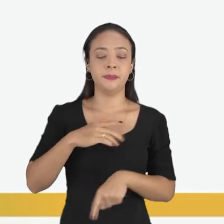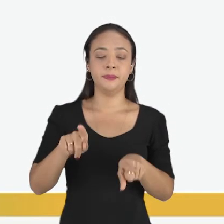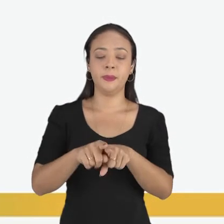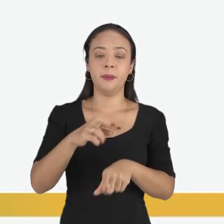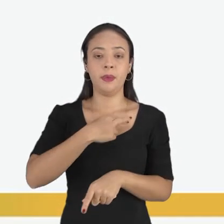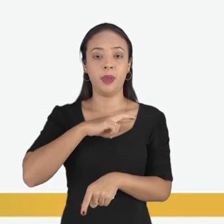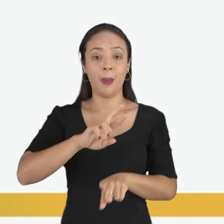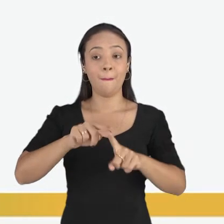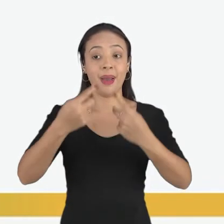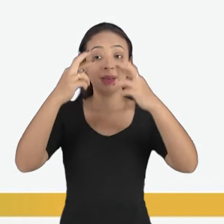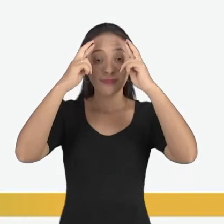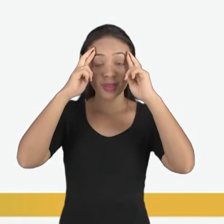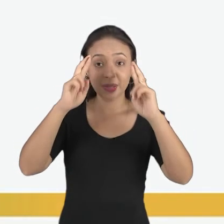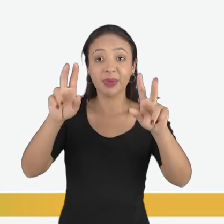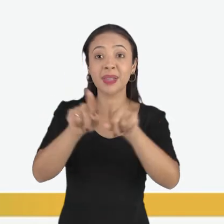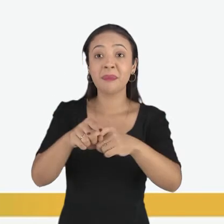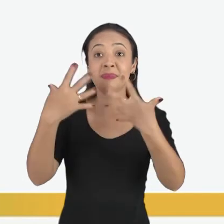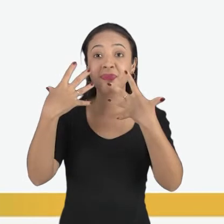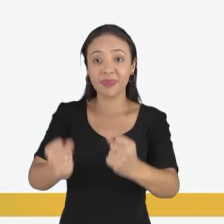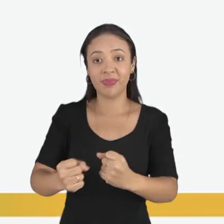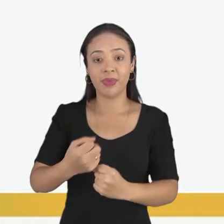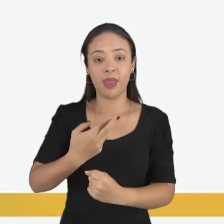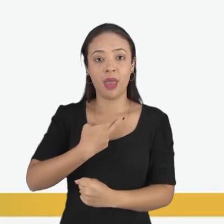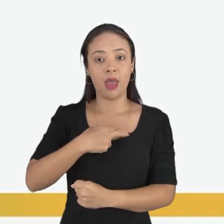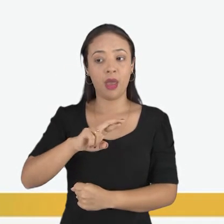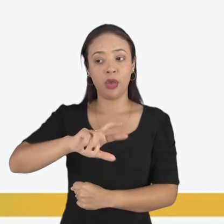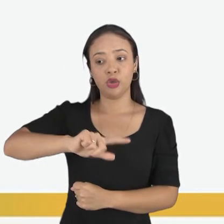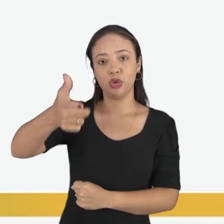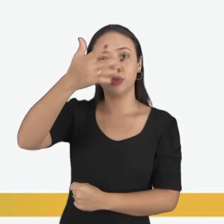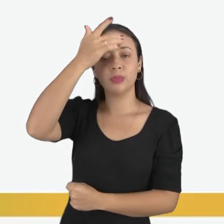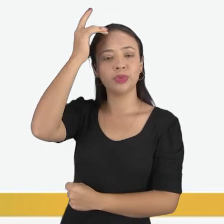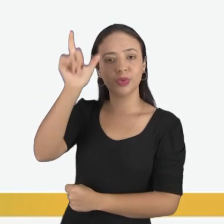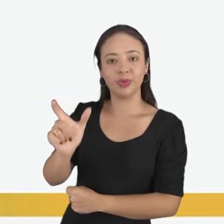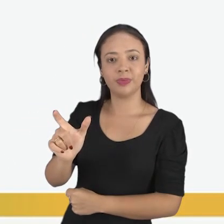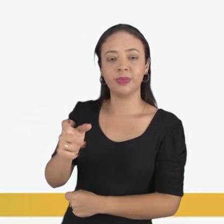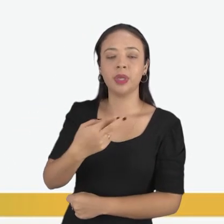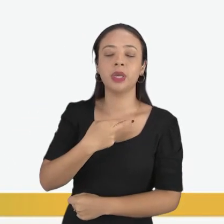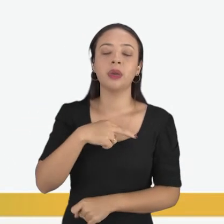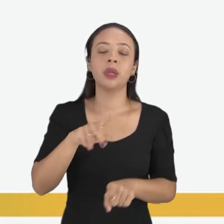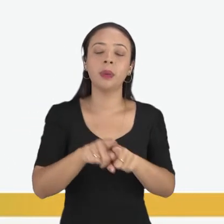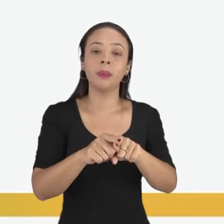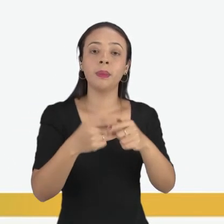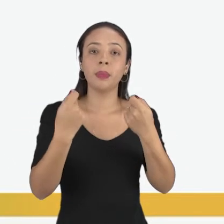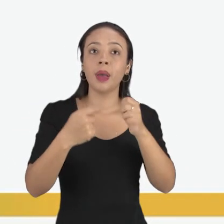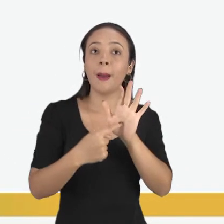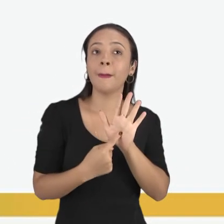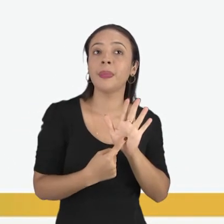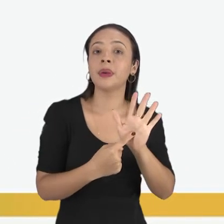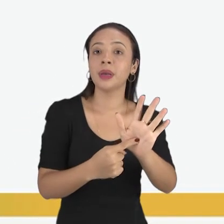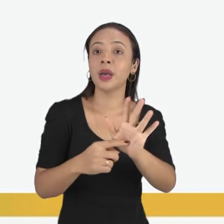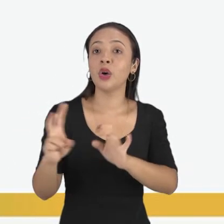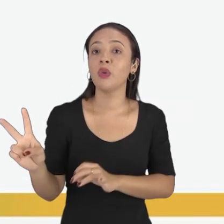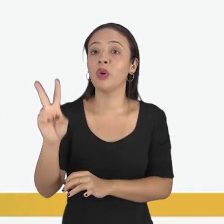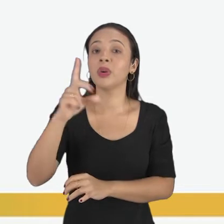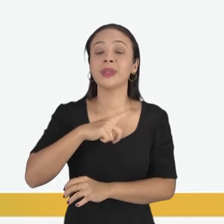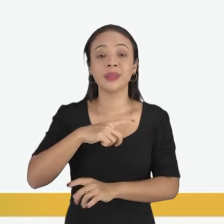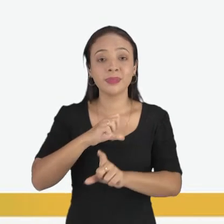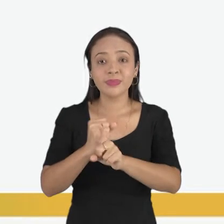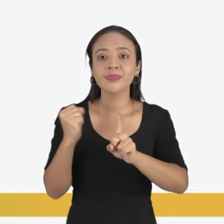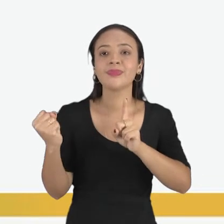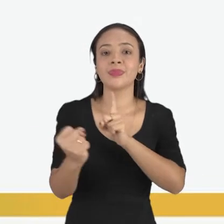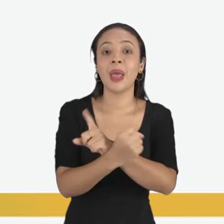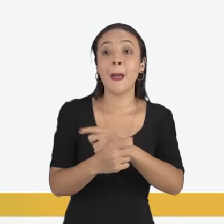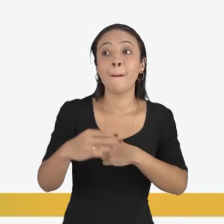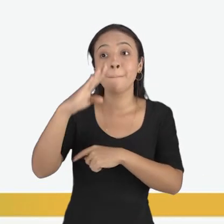diversidade. A religião precisa destacar os valores que envolvem uma dada sociedade, principalmente o